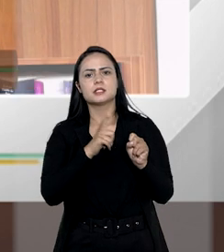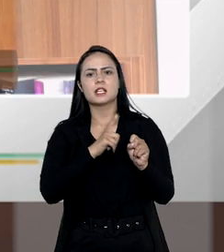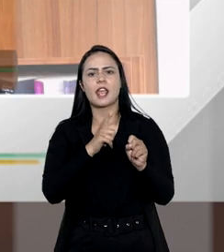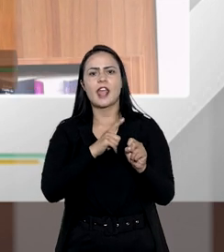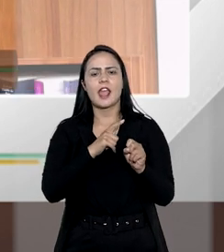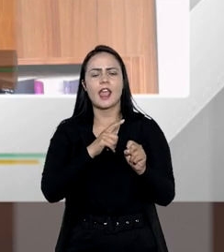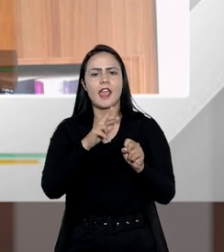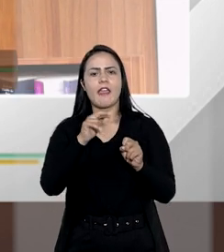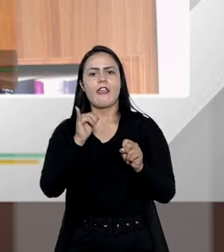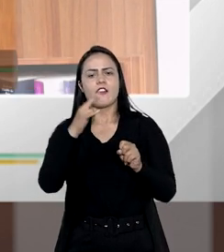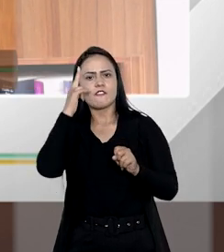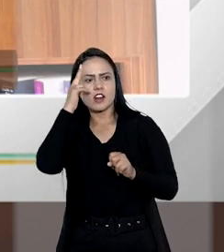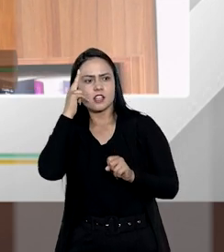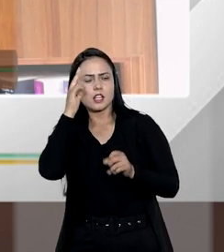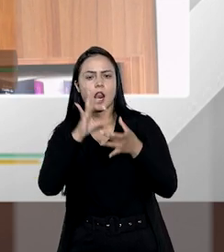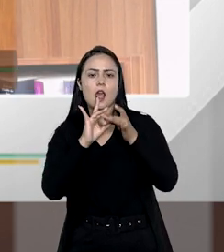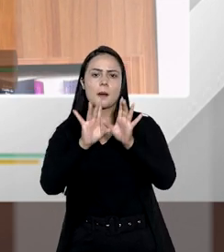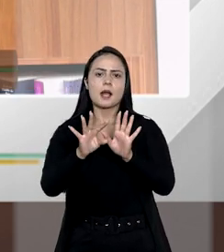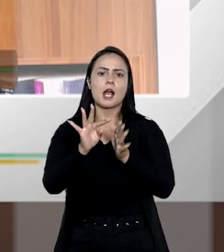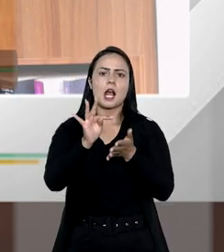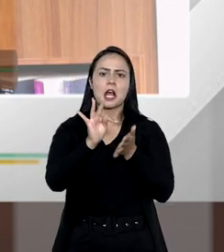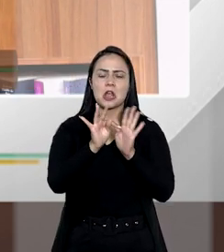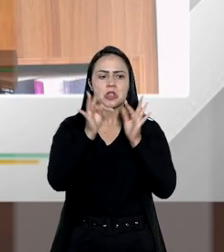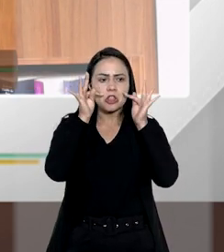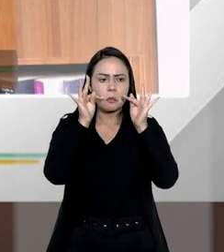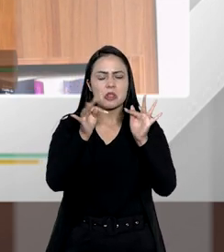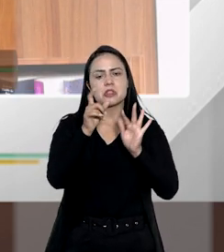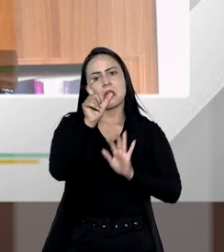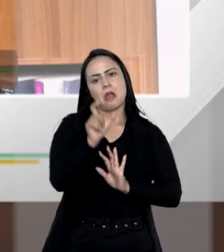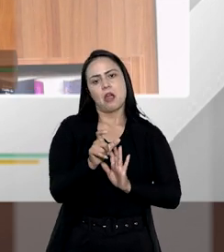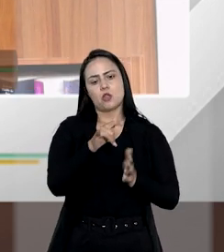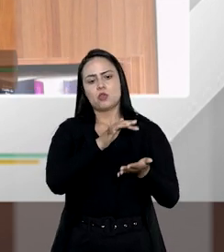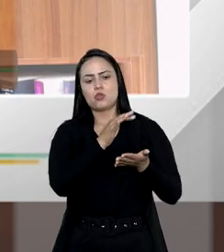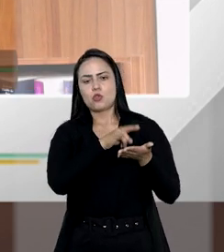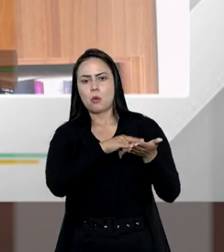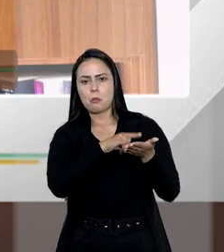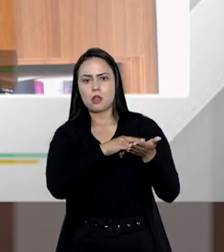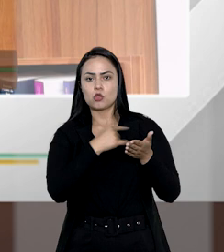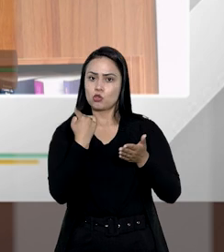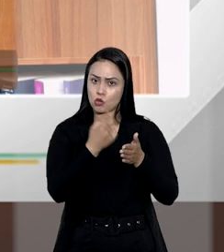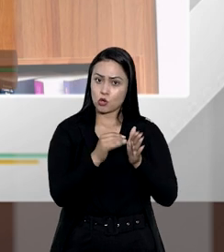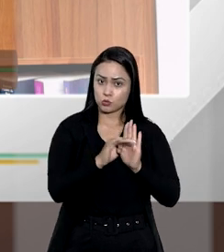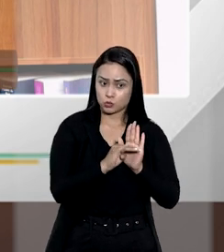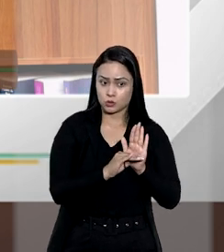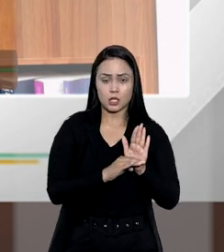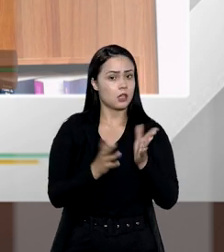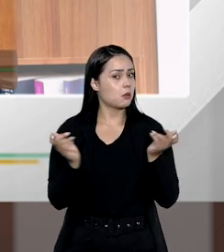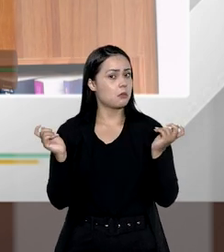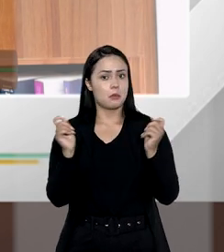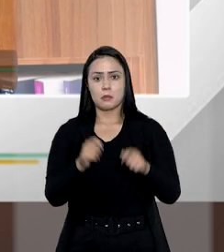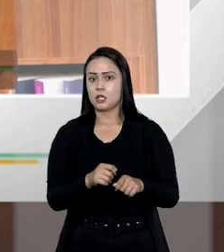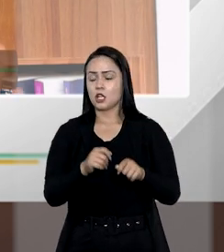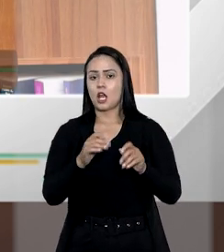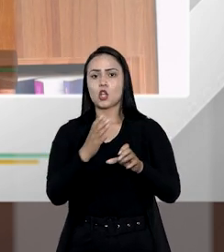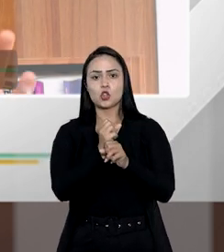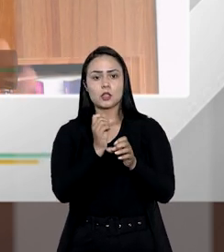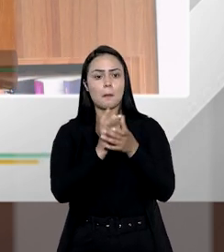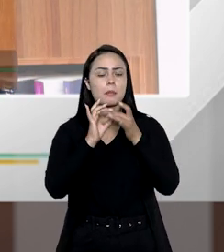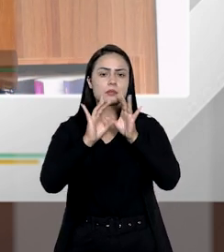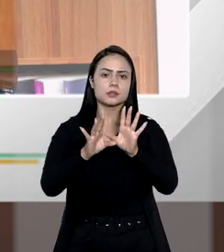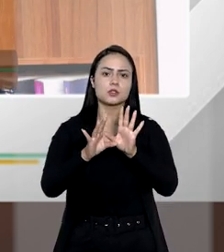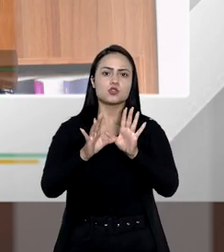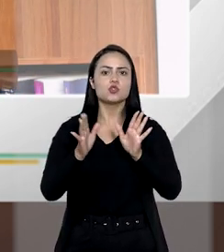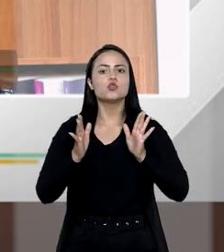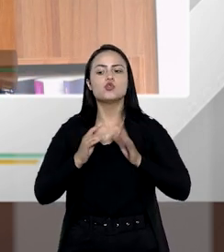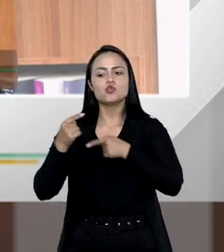reflexíveis ou que existe a liberdade testamentária total. O nosso ordenamento não permite a total disposição de bens